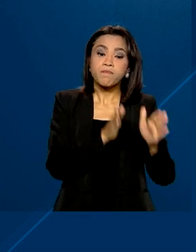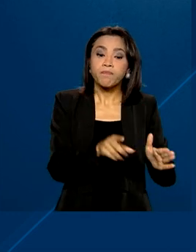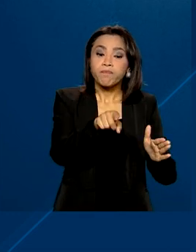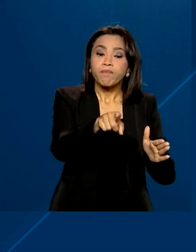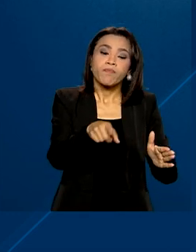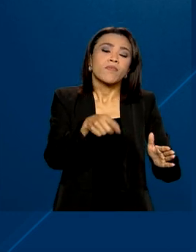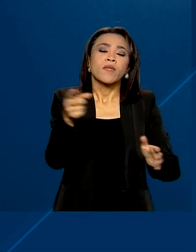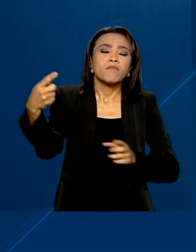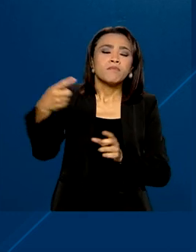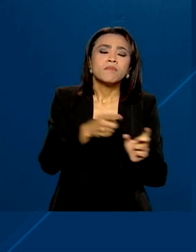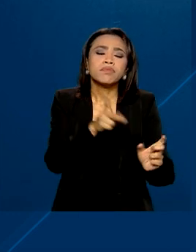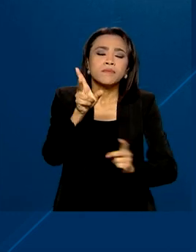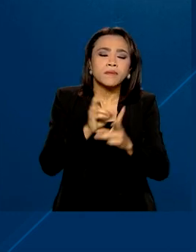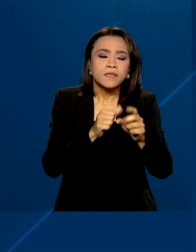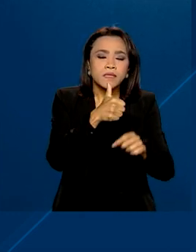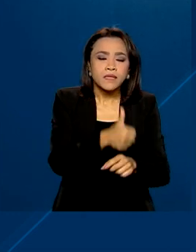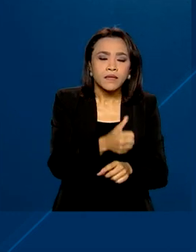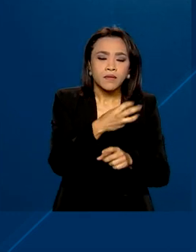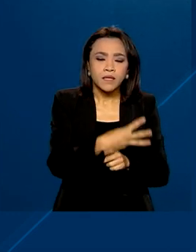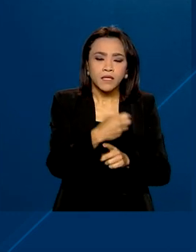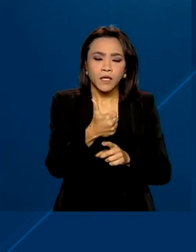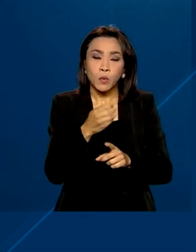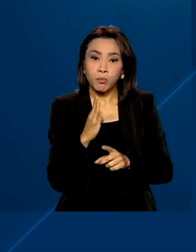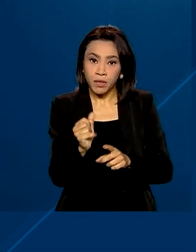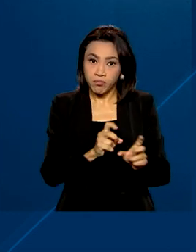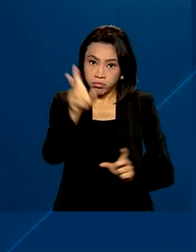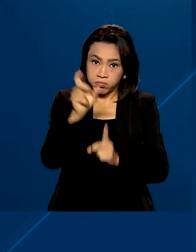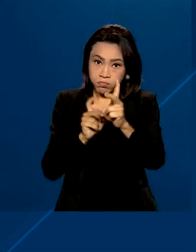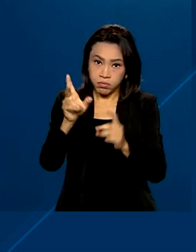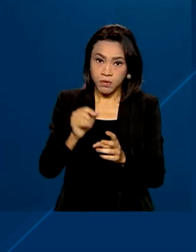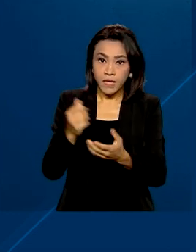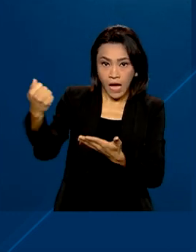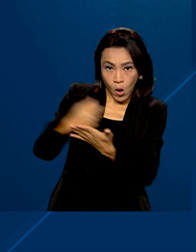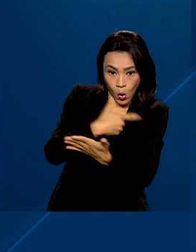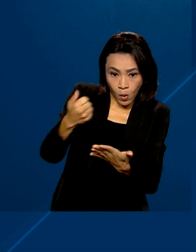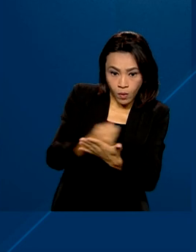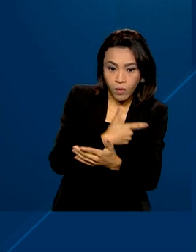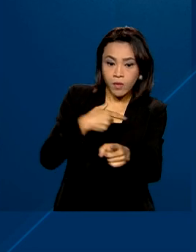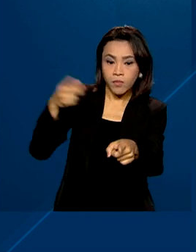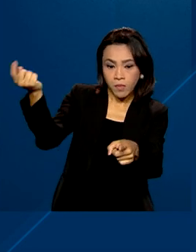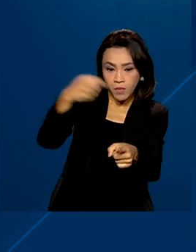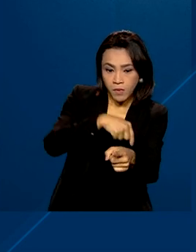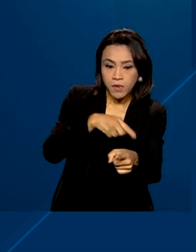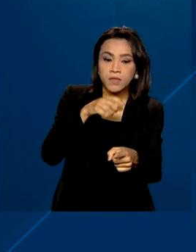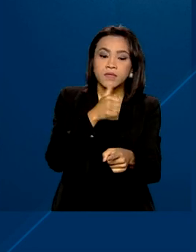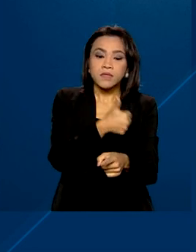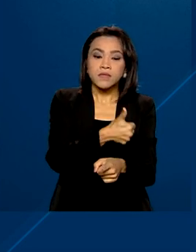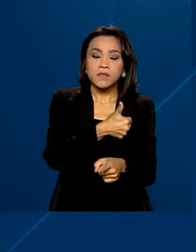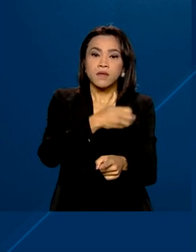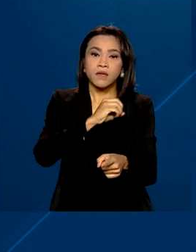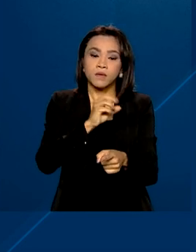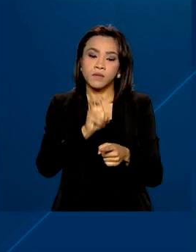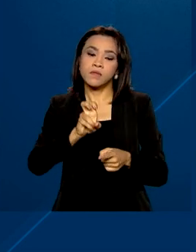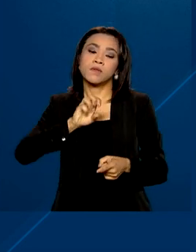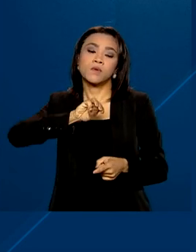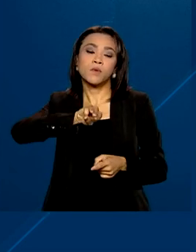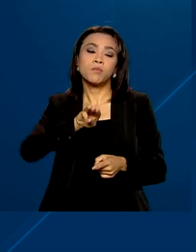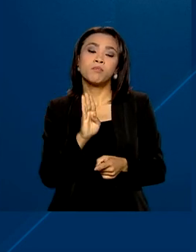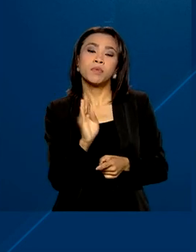totalizaram 131 bilhões de dólares e as importações 105 bilhões e 900 milhões de dólares. exportações bilhões de